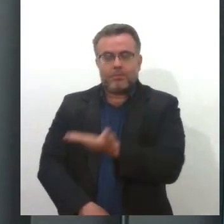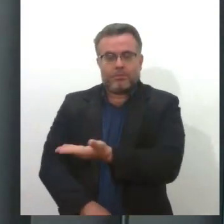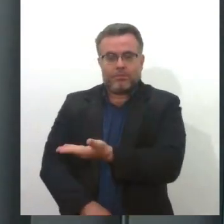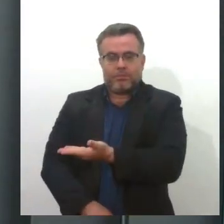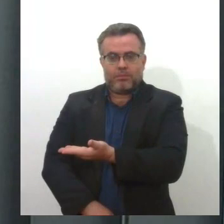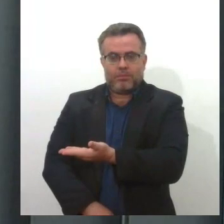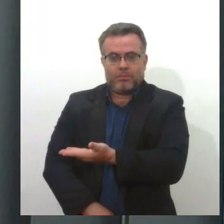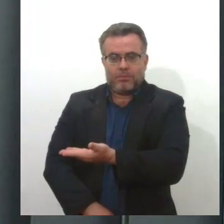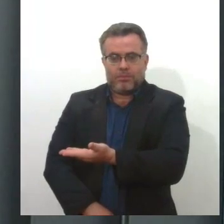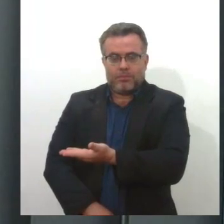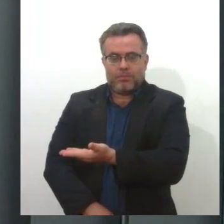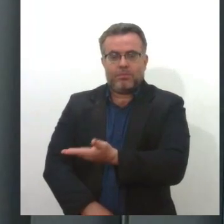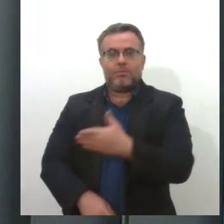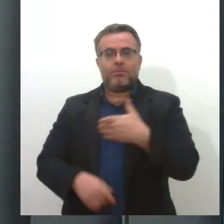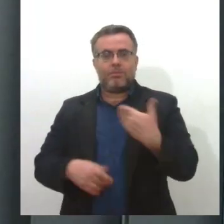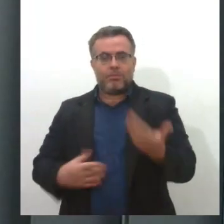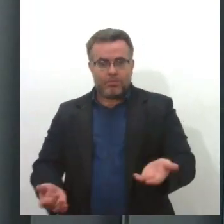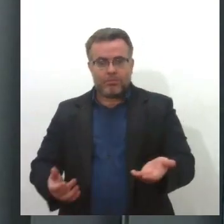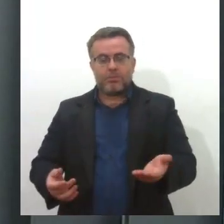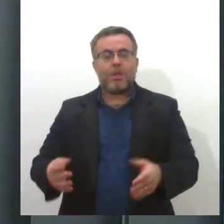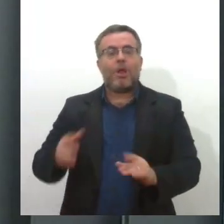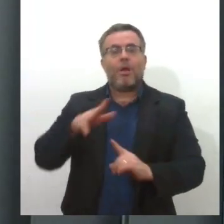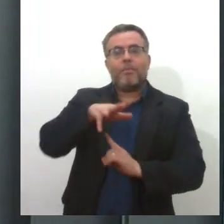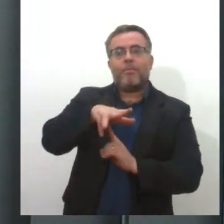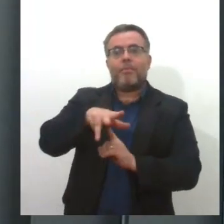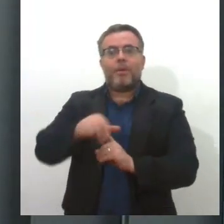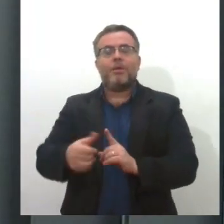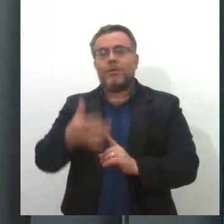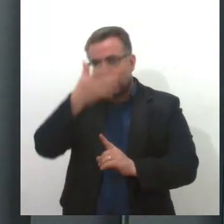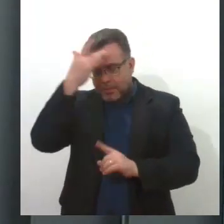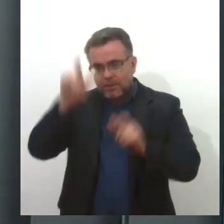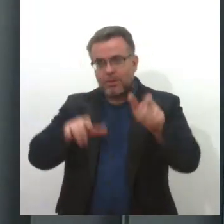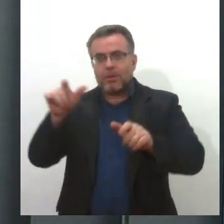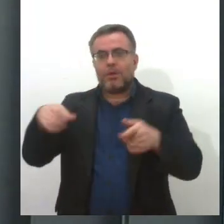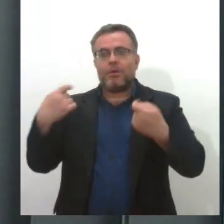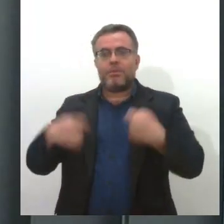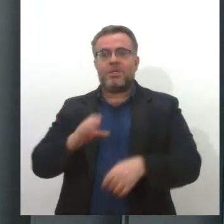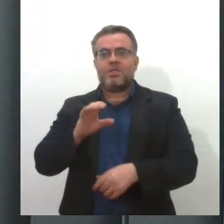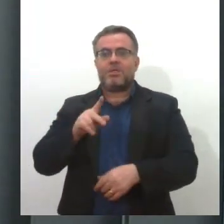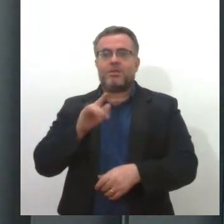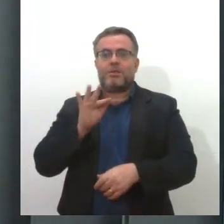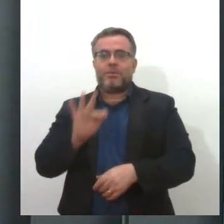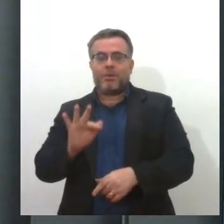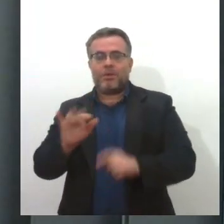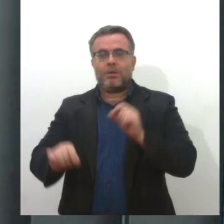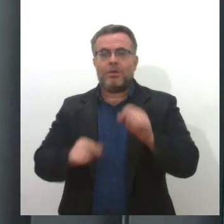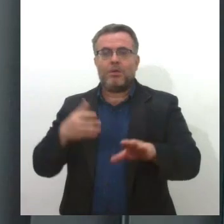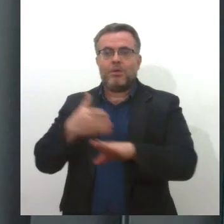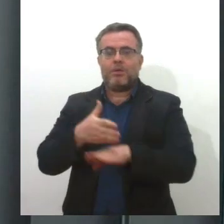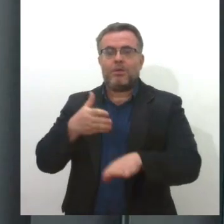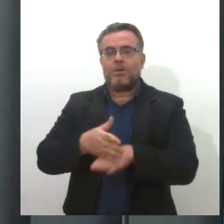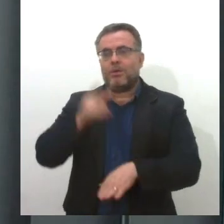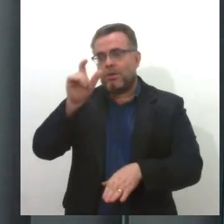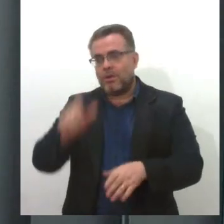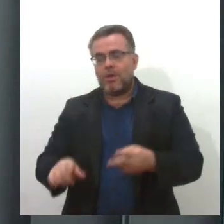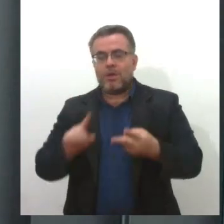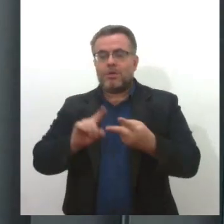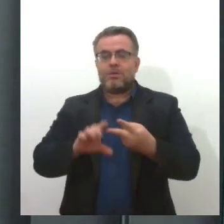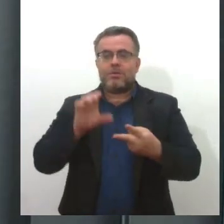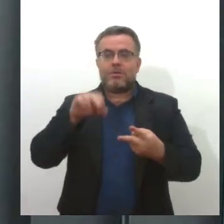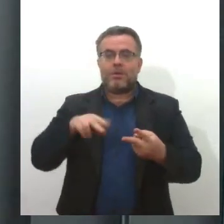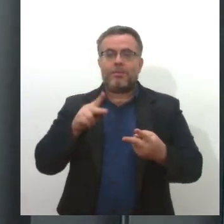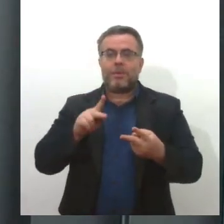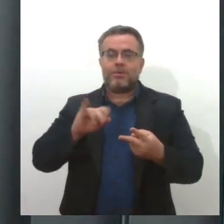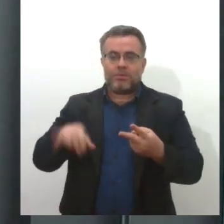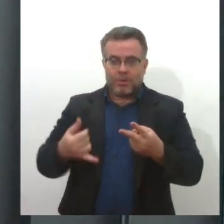tela. Segundo o Banco Central, os clientes precisarão do CPF, no caso das pessoas físicas, e do CNPJ,